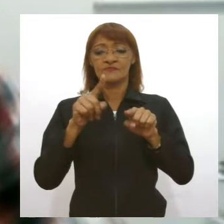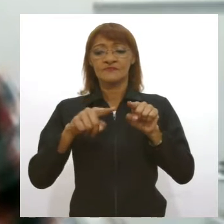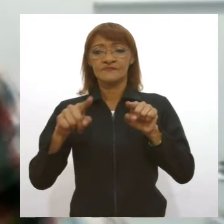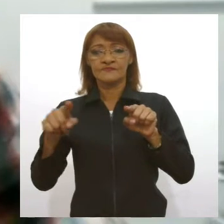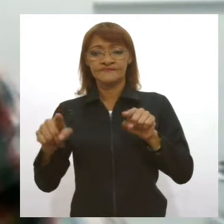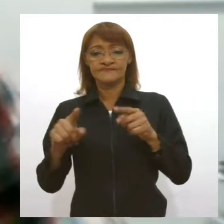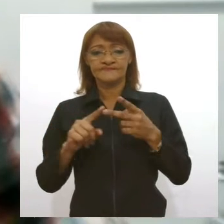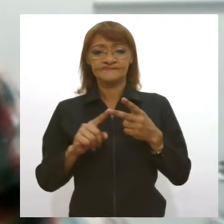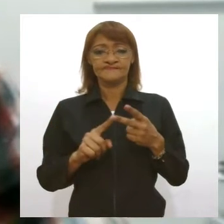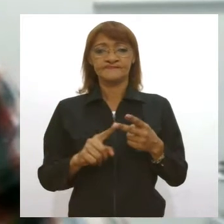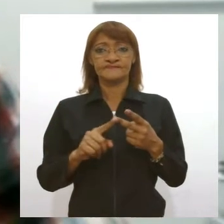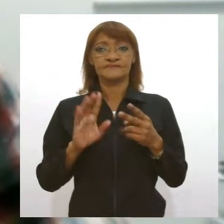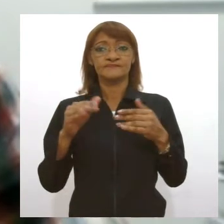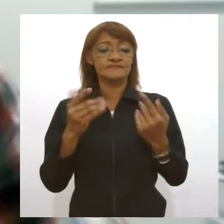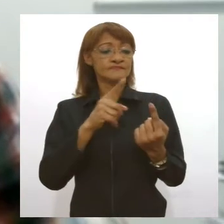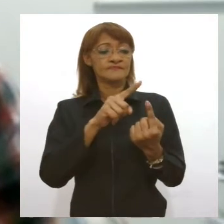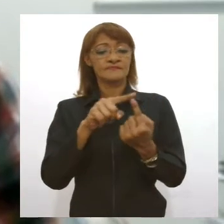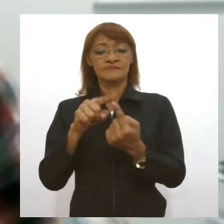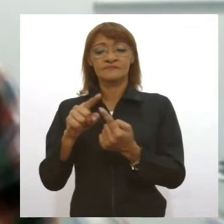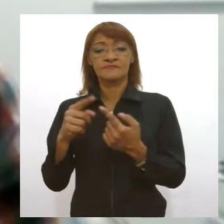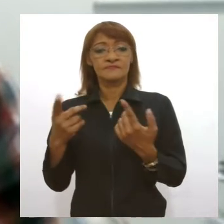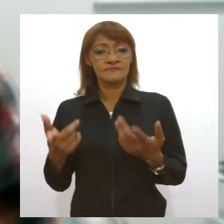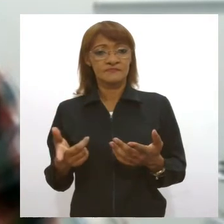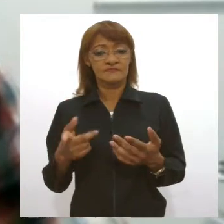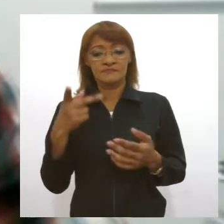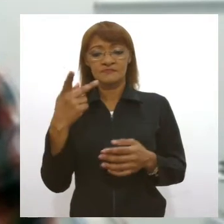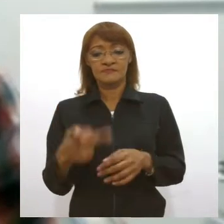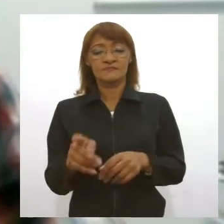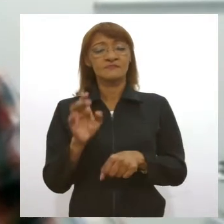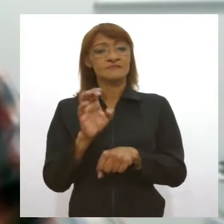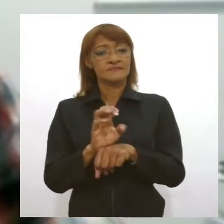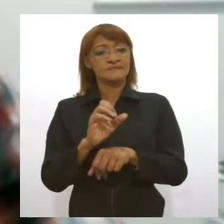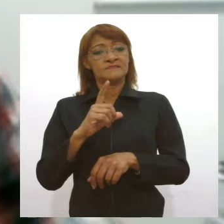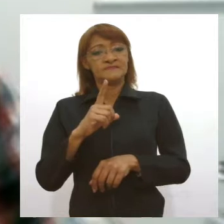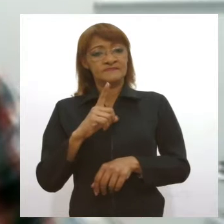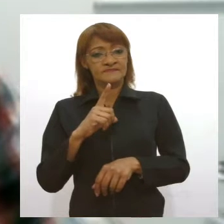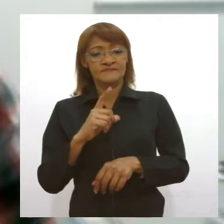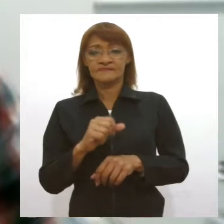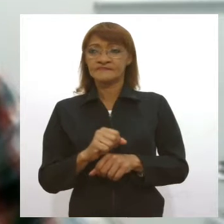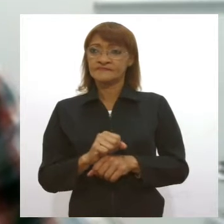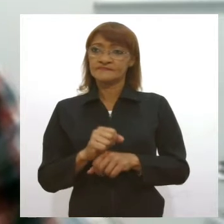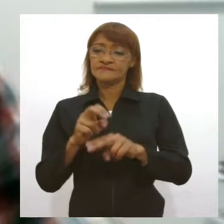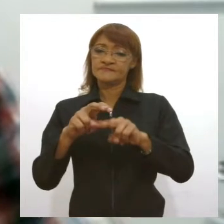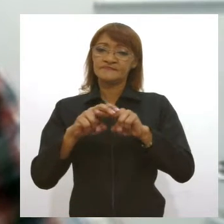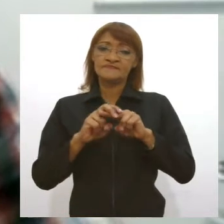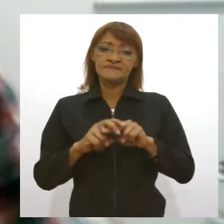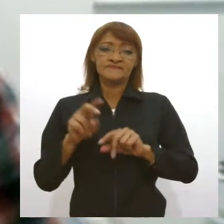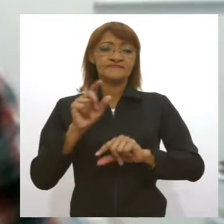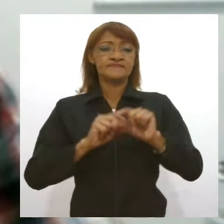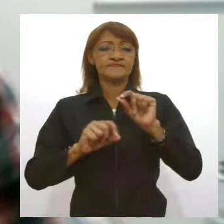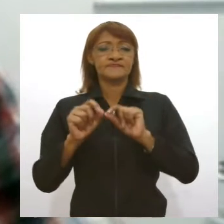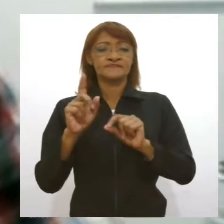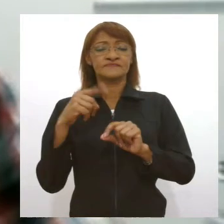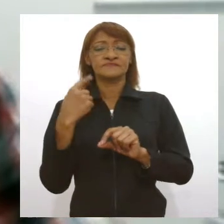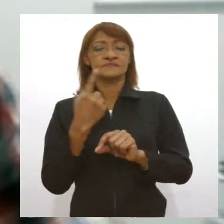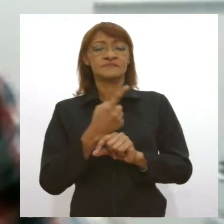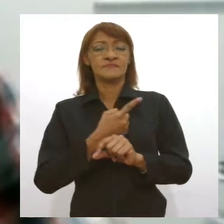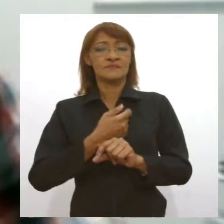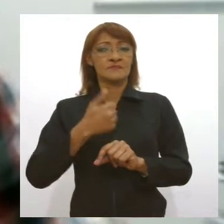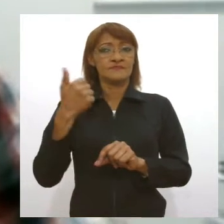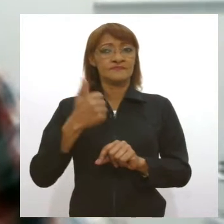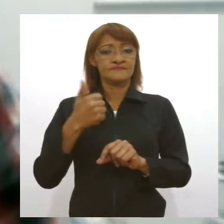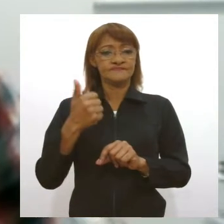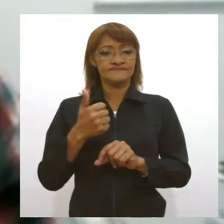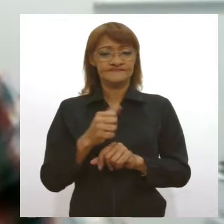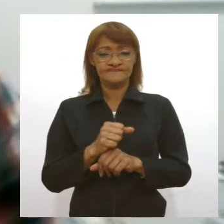linhagens estão circulando dentro do estado. E para isso, a gente tem que fazer primeiramente o RT